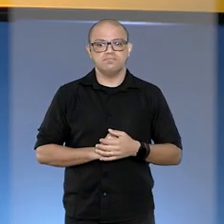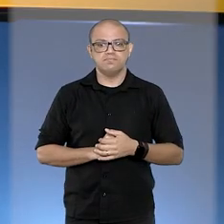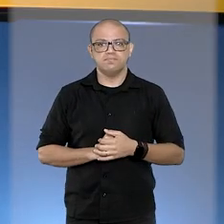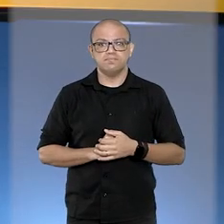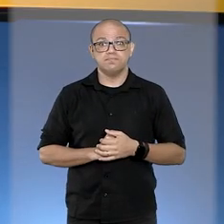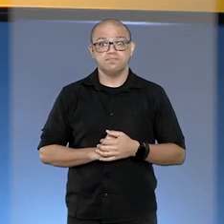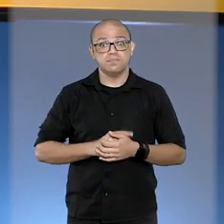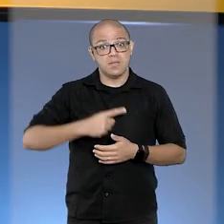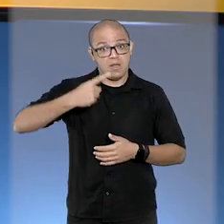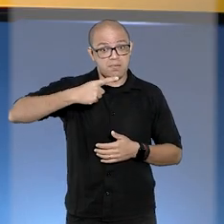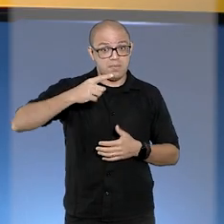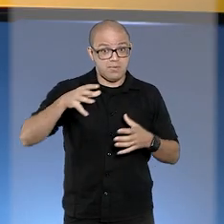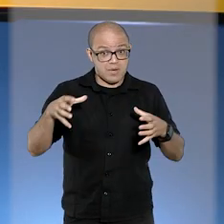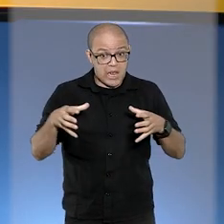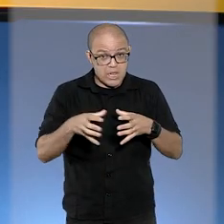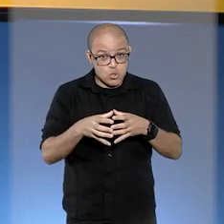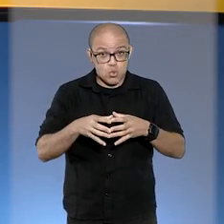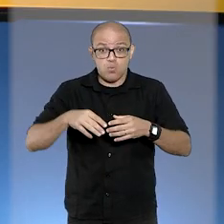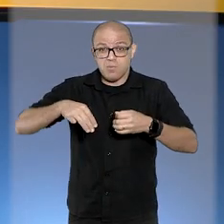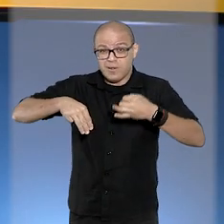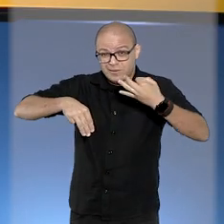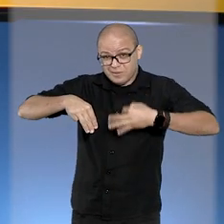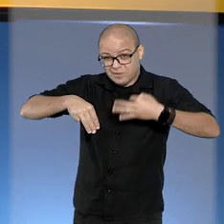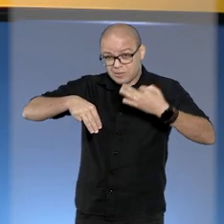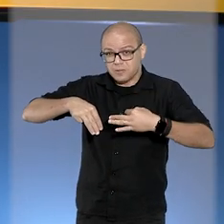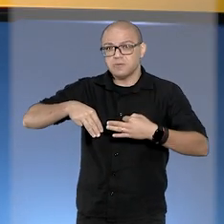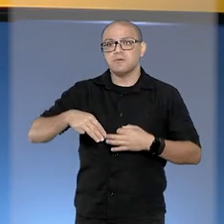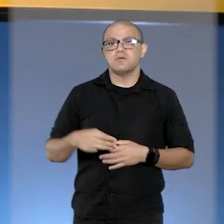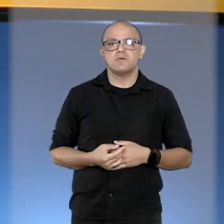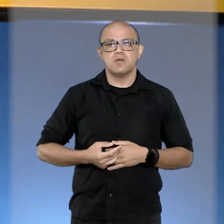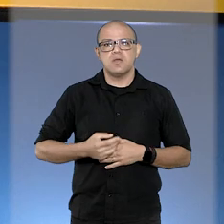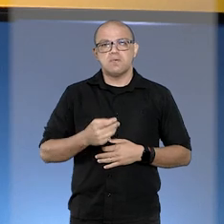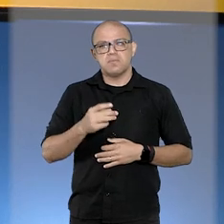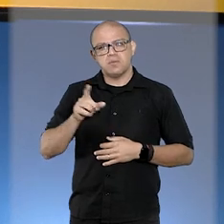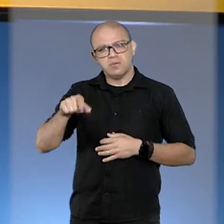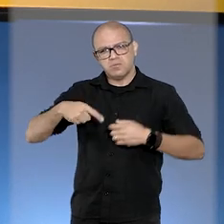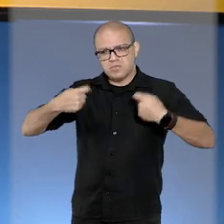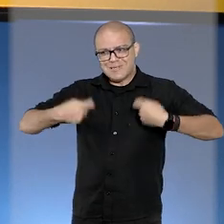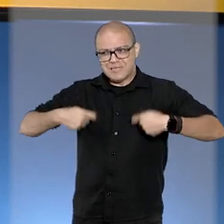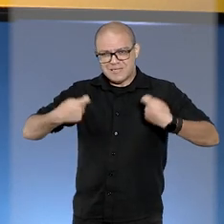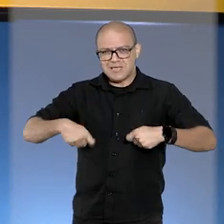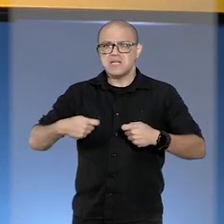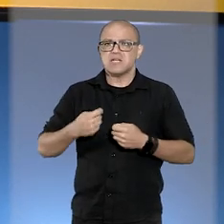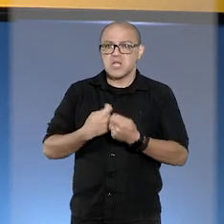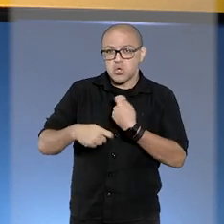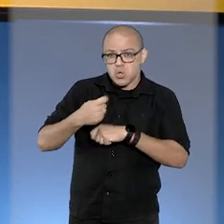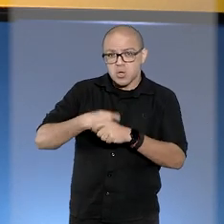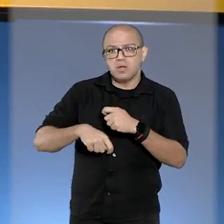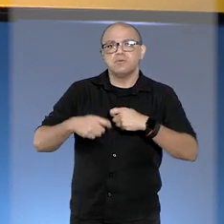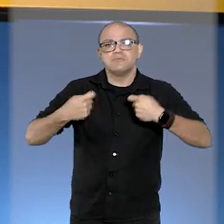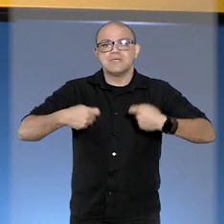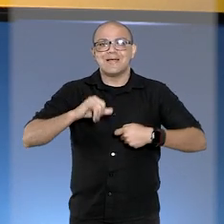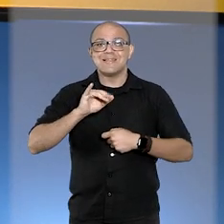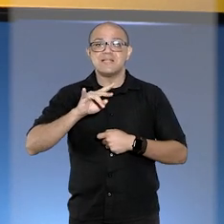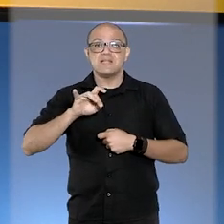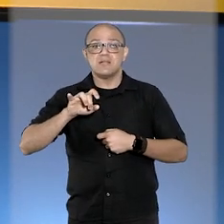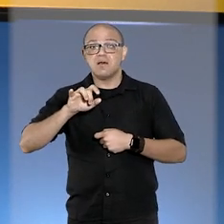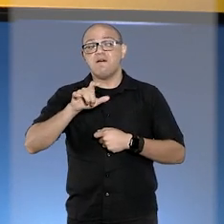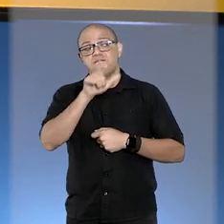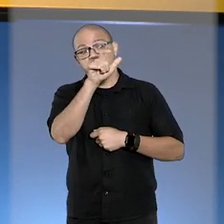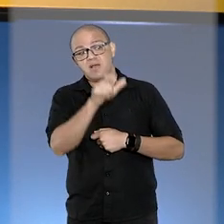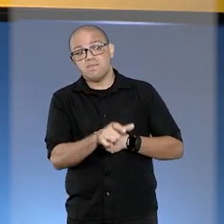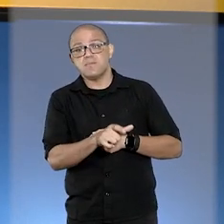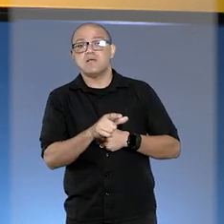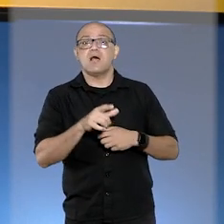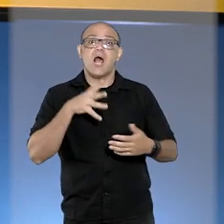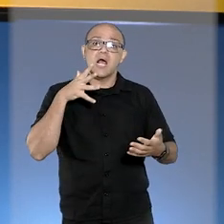Na primeira turma, os ministros decidiram que presunção de dependência econômica assegura a indenização à família de uma vítima